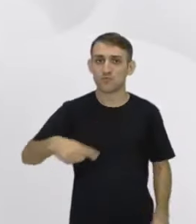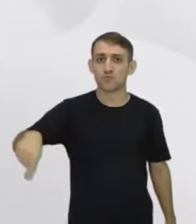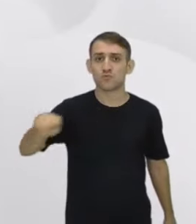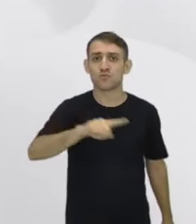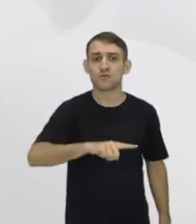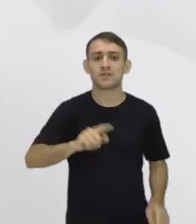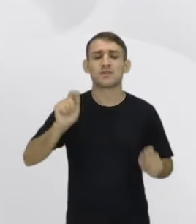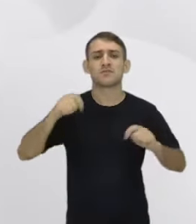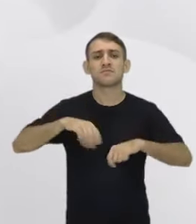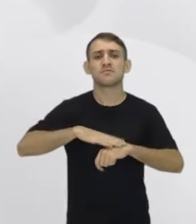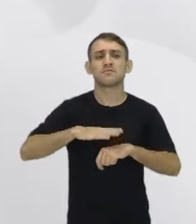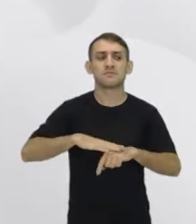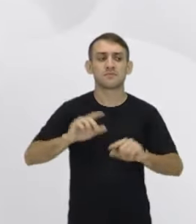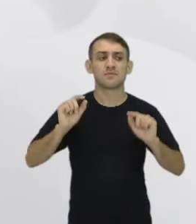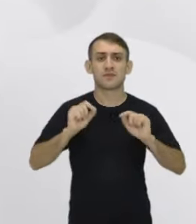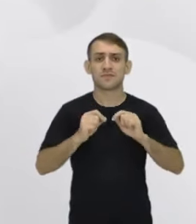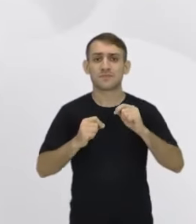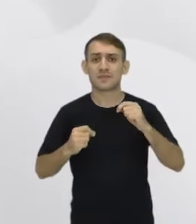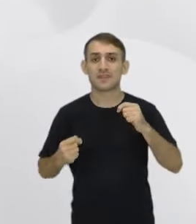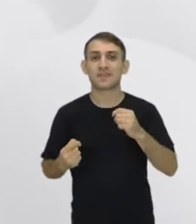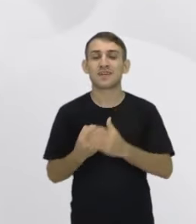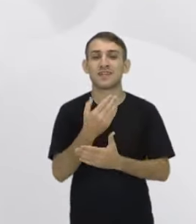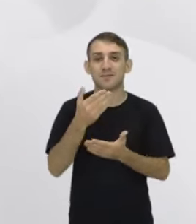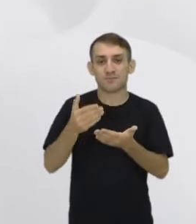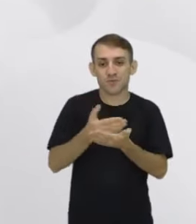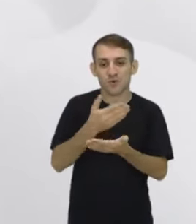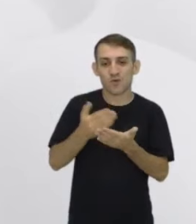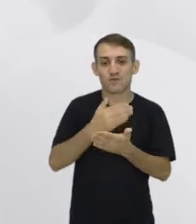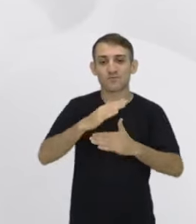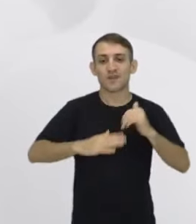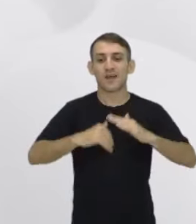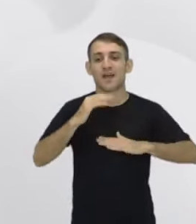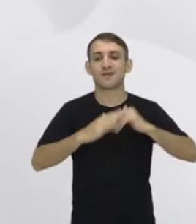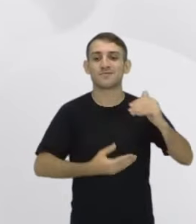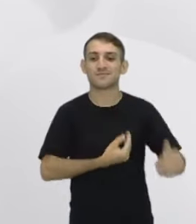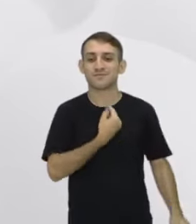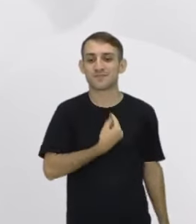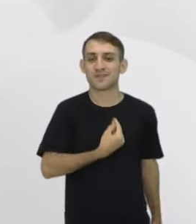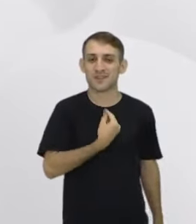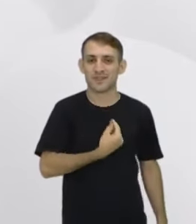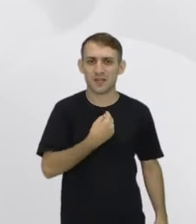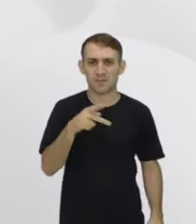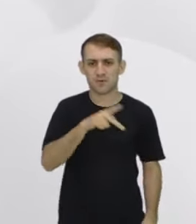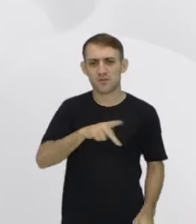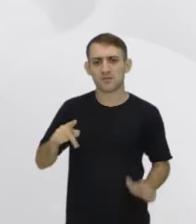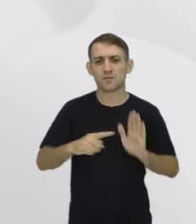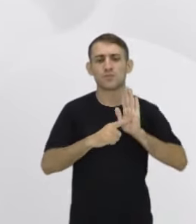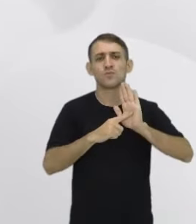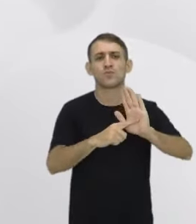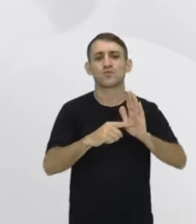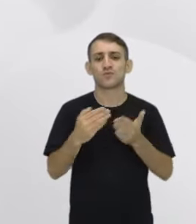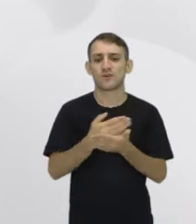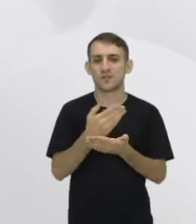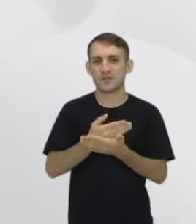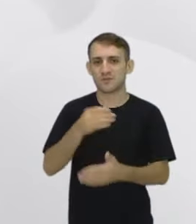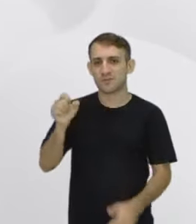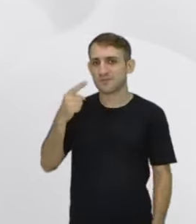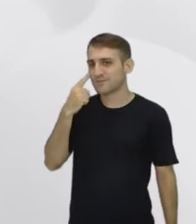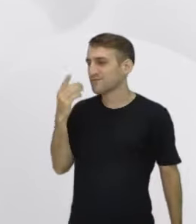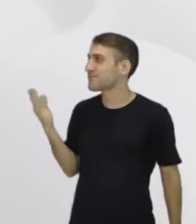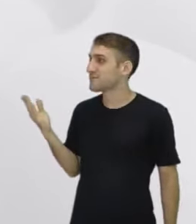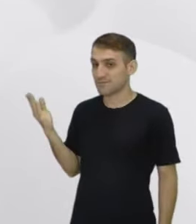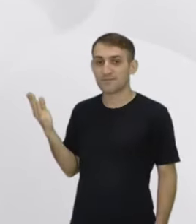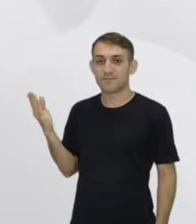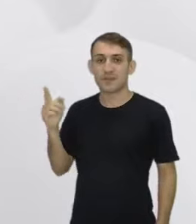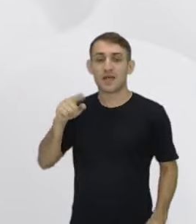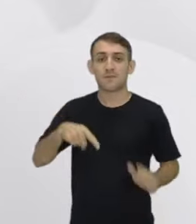vocês farão o quê? Vocês vão criar o seu Diário de Práticas e Vivências. O Pro trouxe aí esse desenho do livro em branco, que é, como eu disse